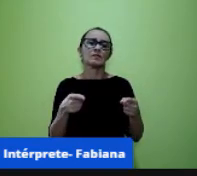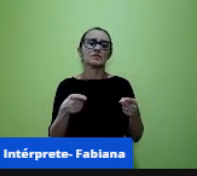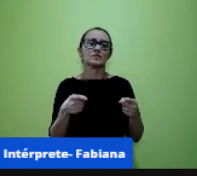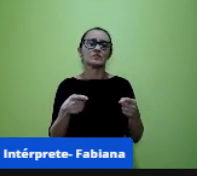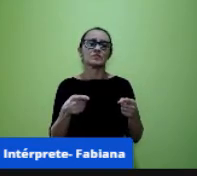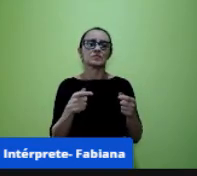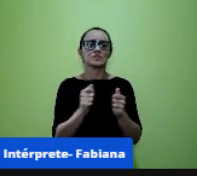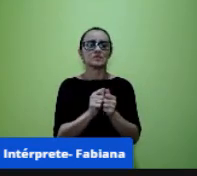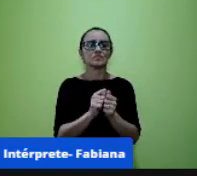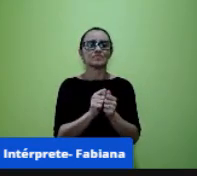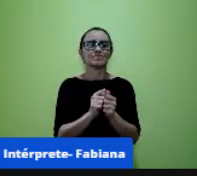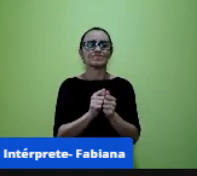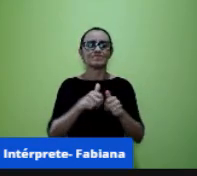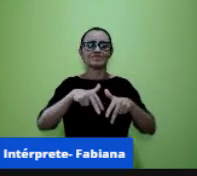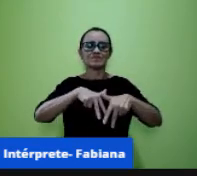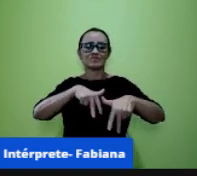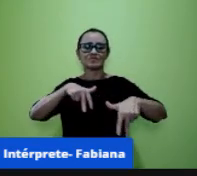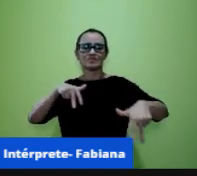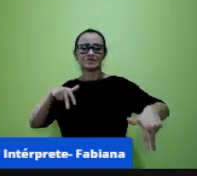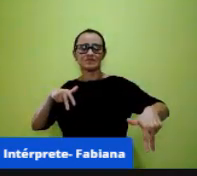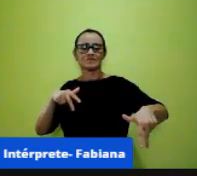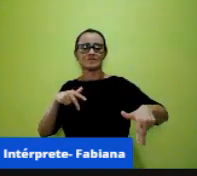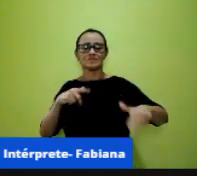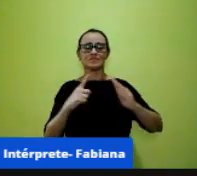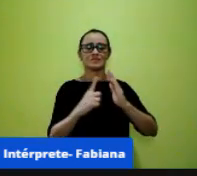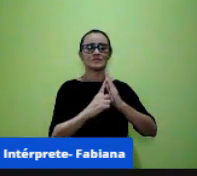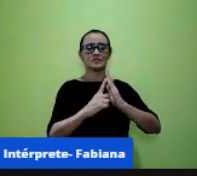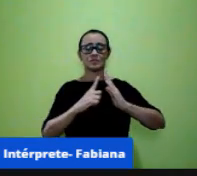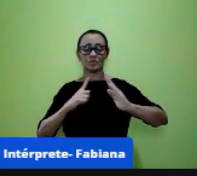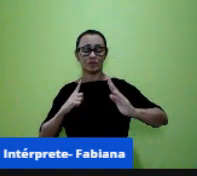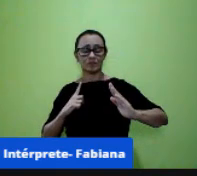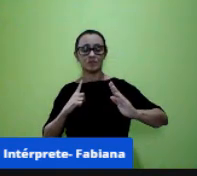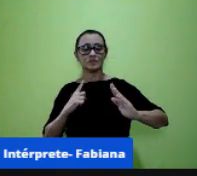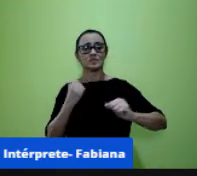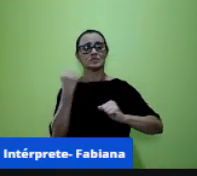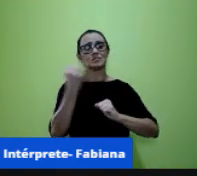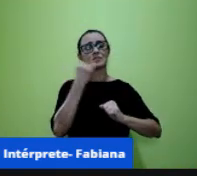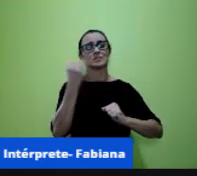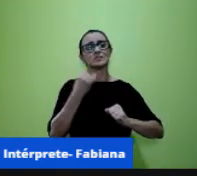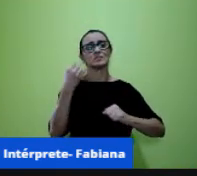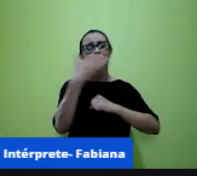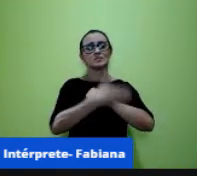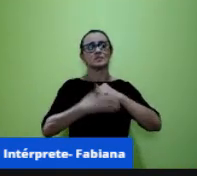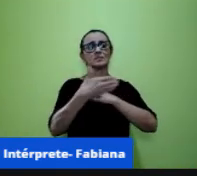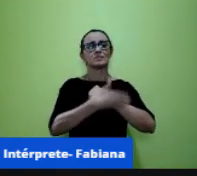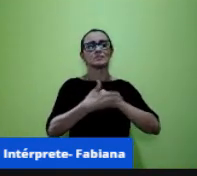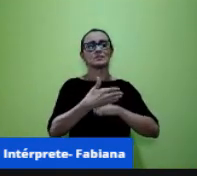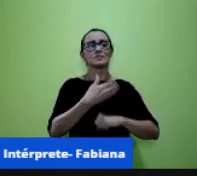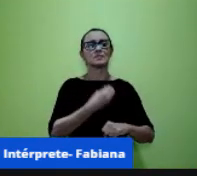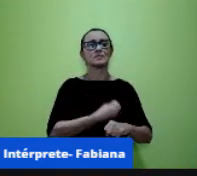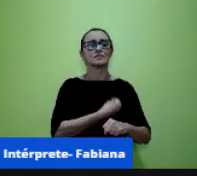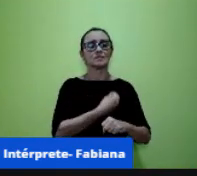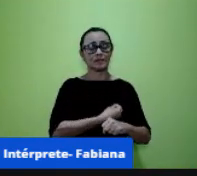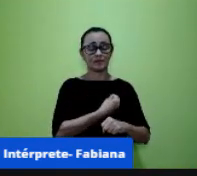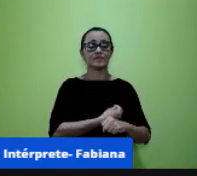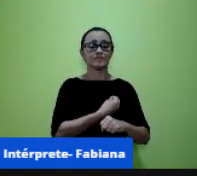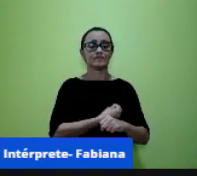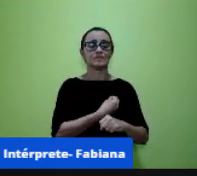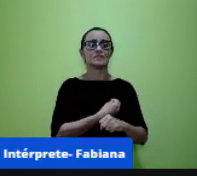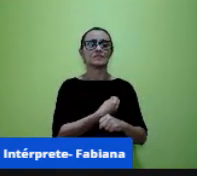isolamento nesse momento né defende a vida primeiro a vida né